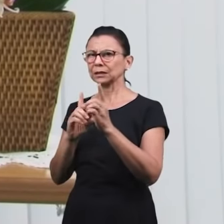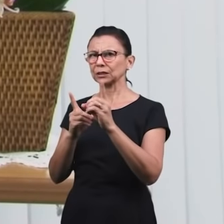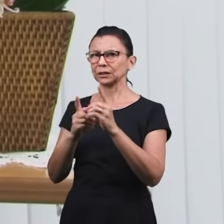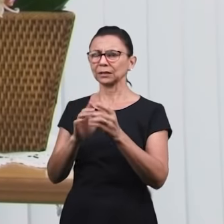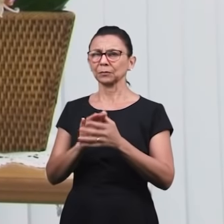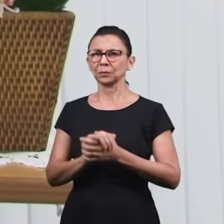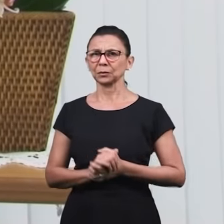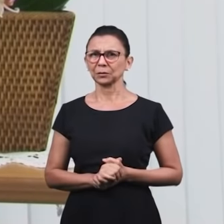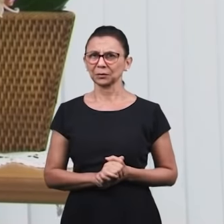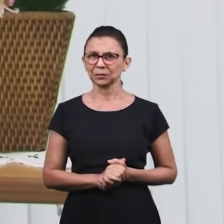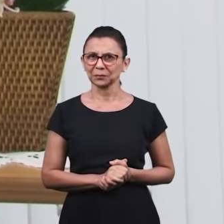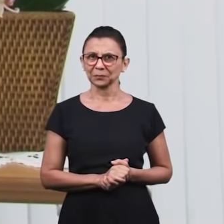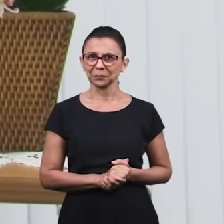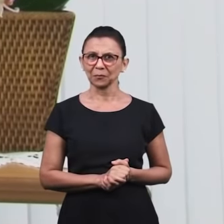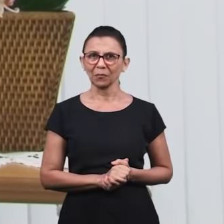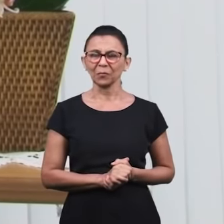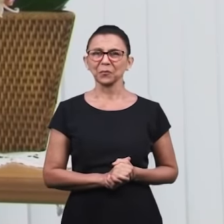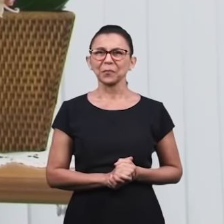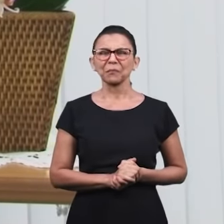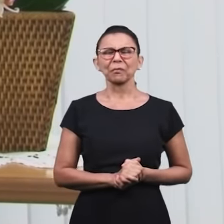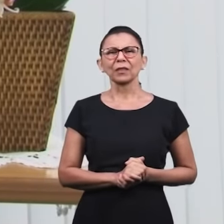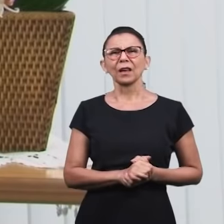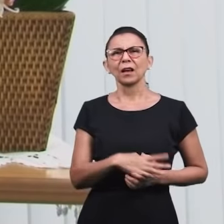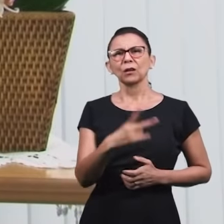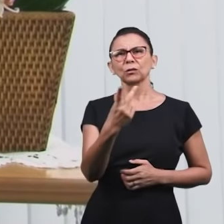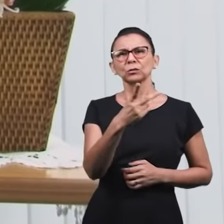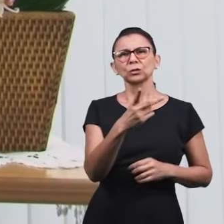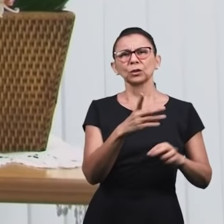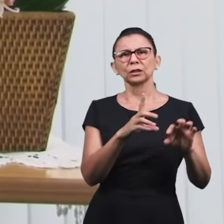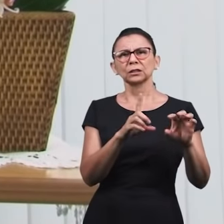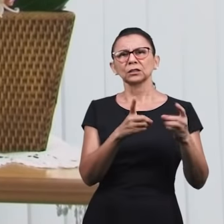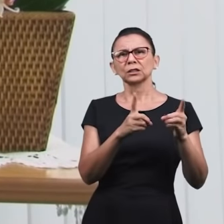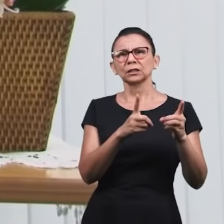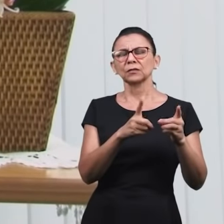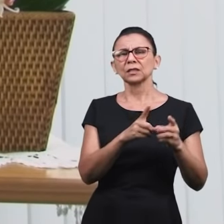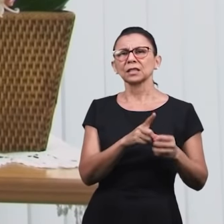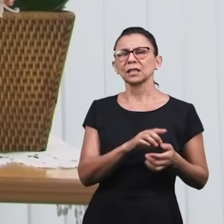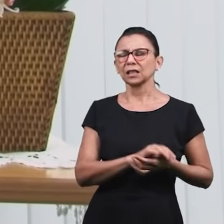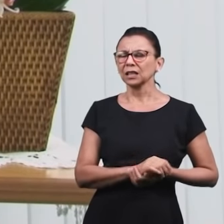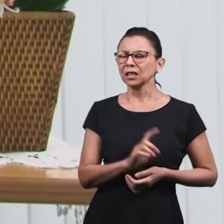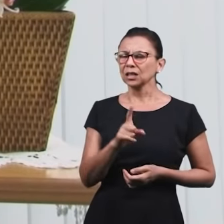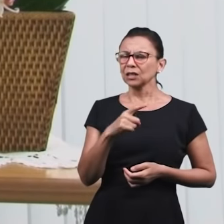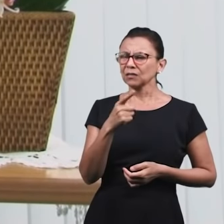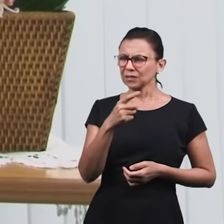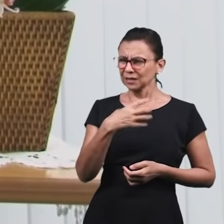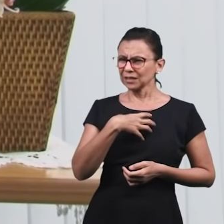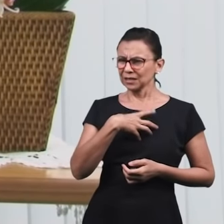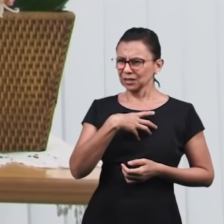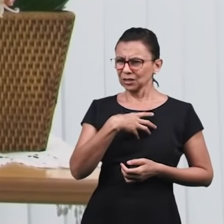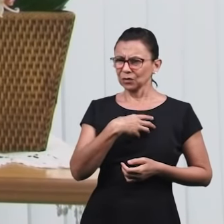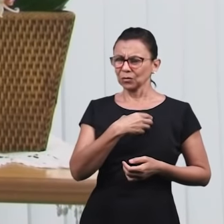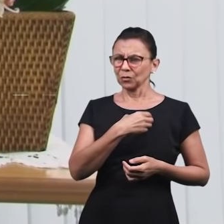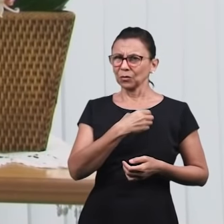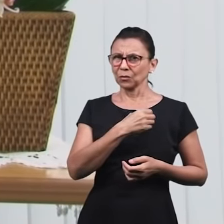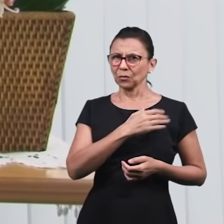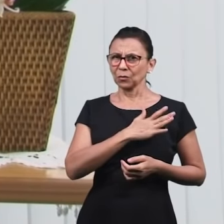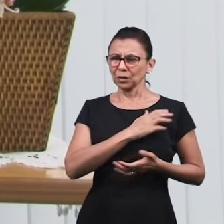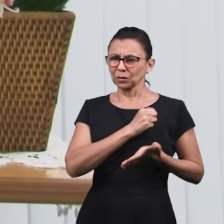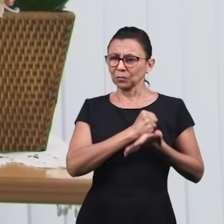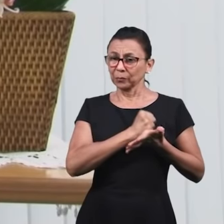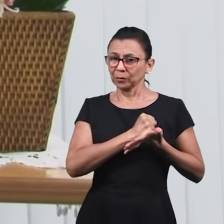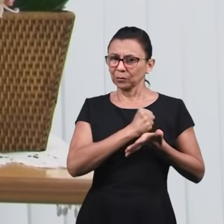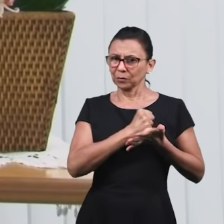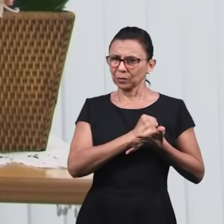Mas eles dizem assim antes, Porventura, não ardia o nosso coração quando ele falava